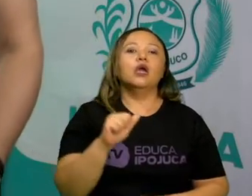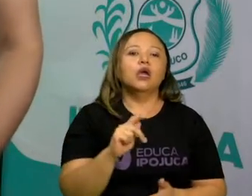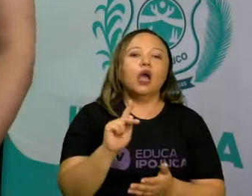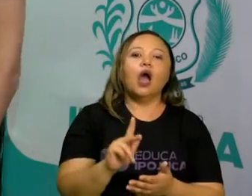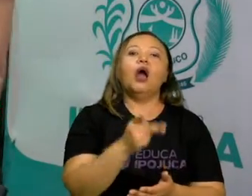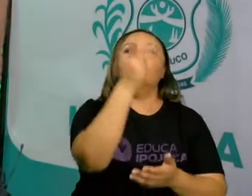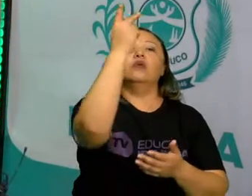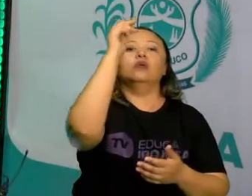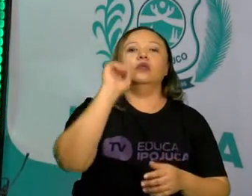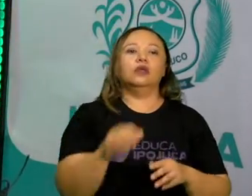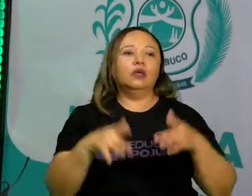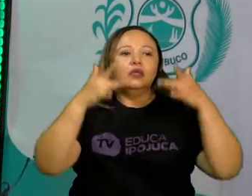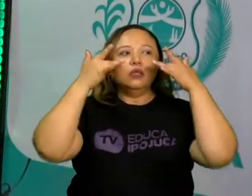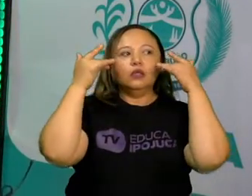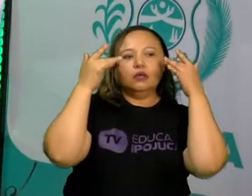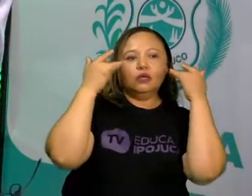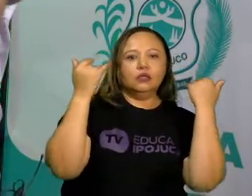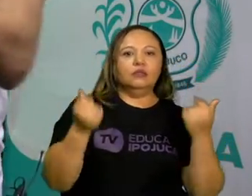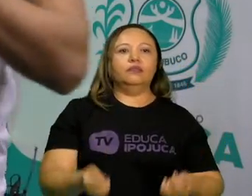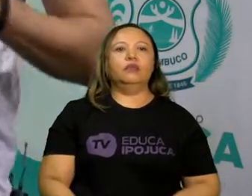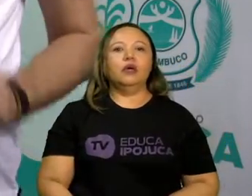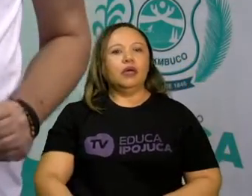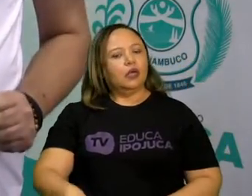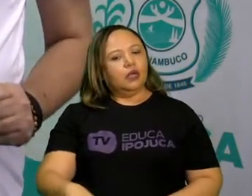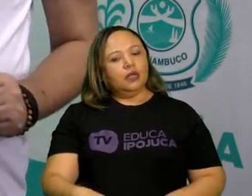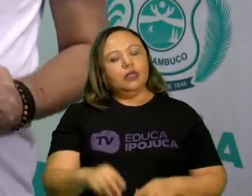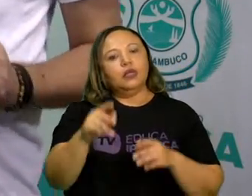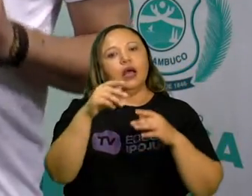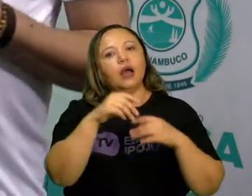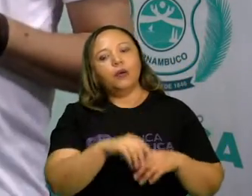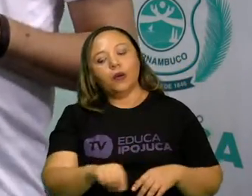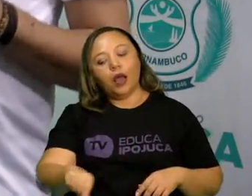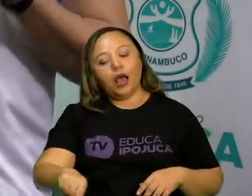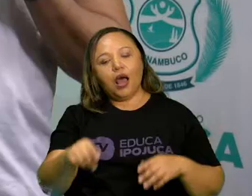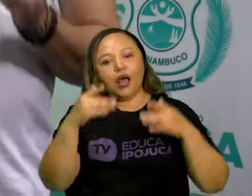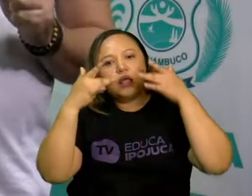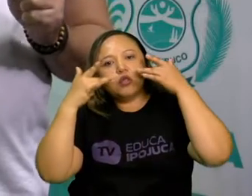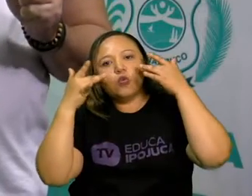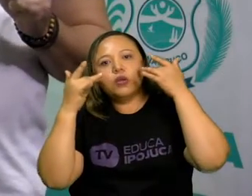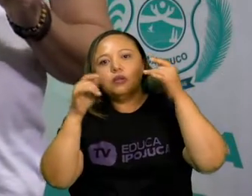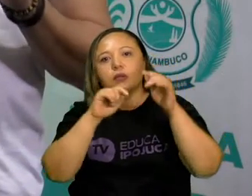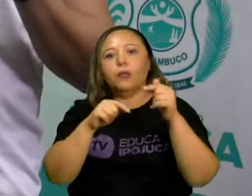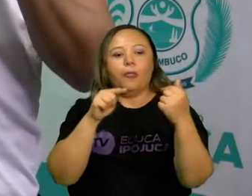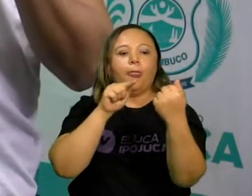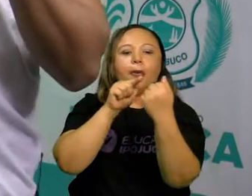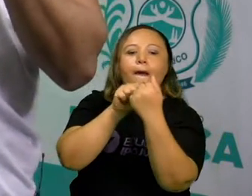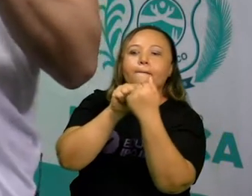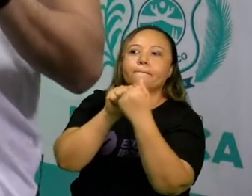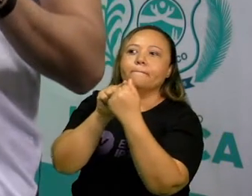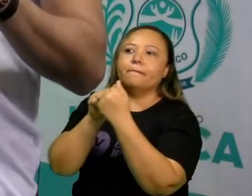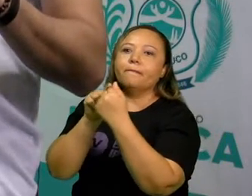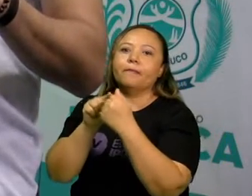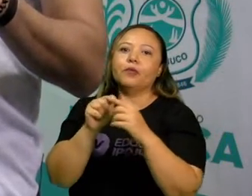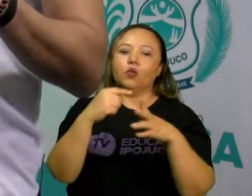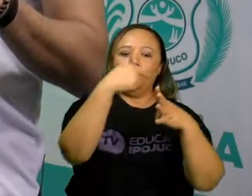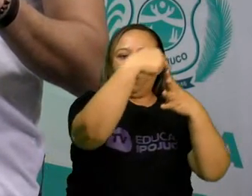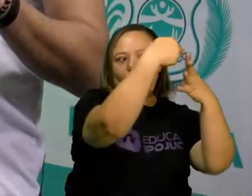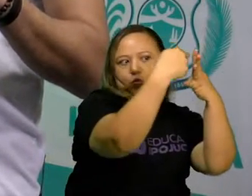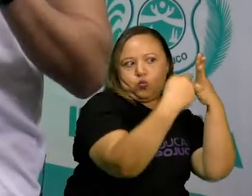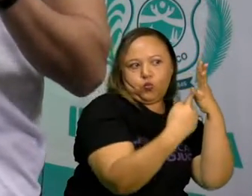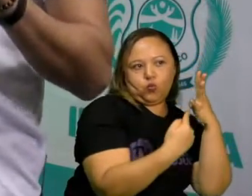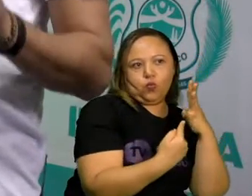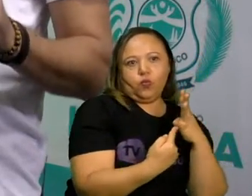beleza? E aí essas apresentações, elas dizem respeito a quatro tipos.